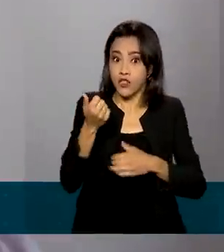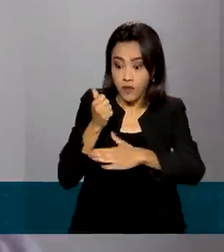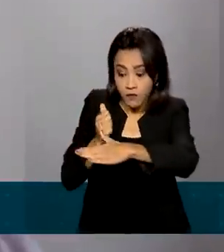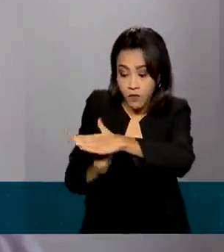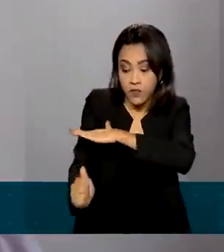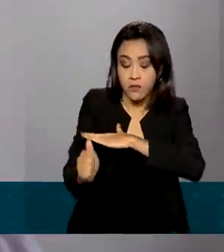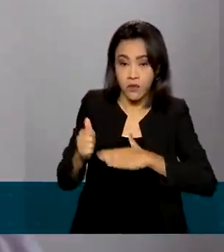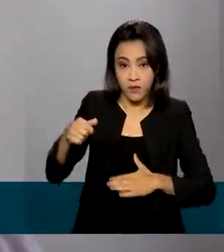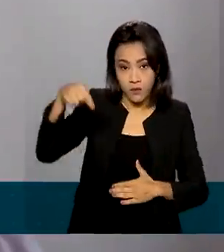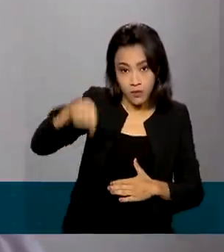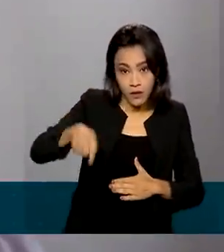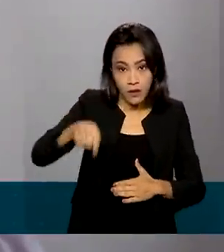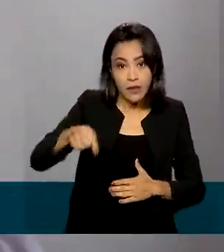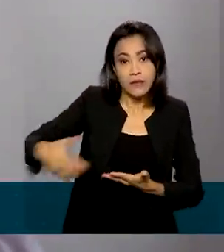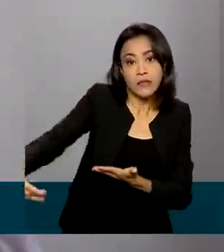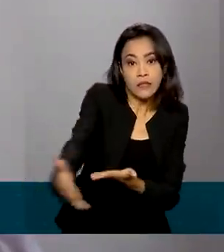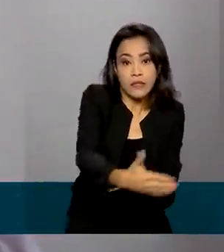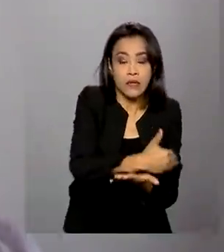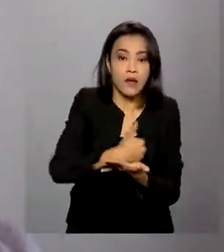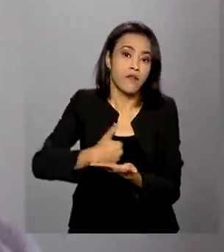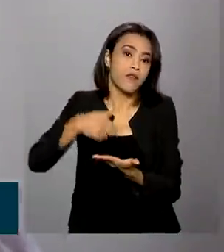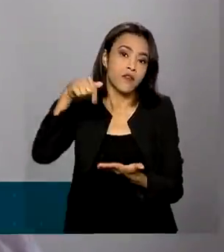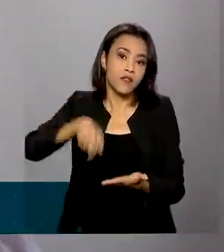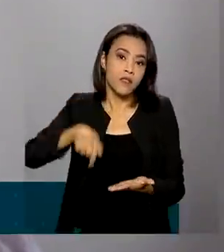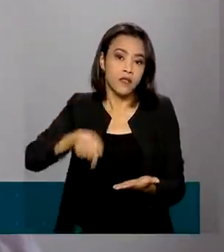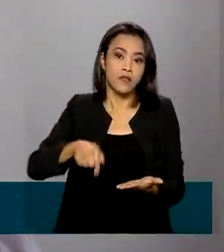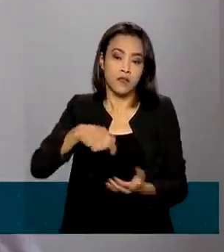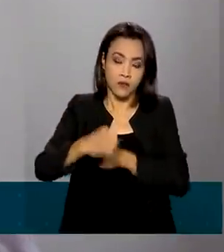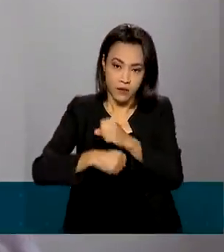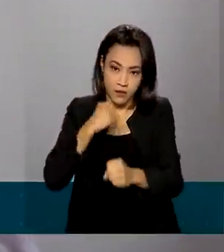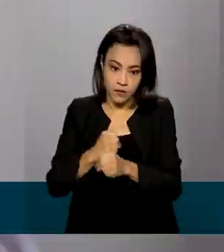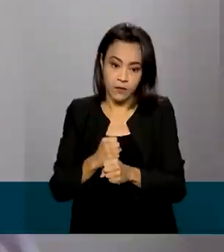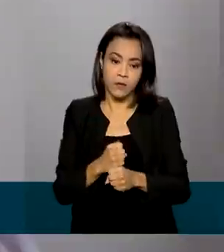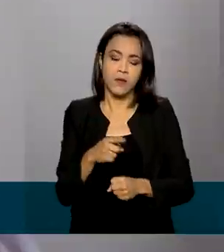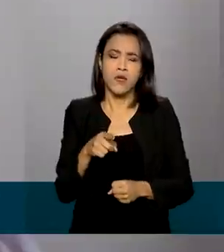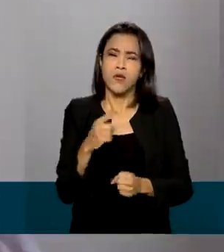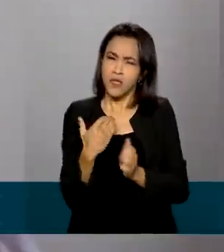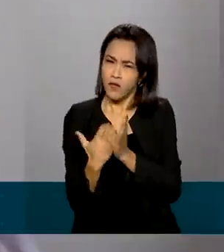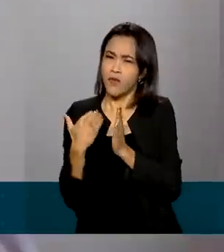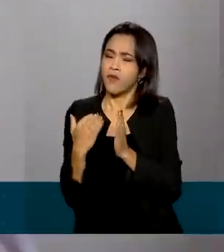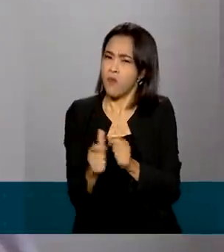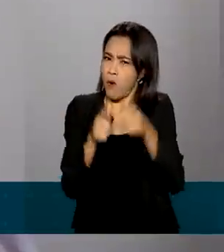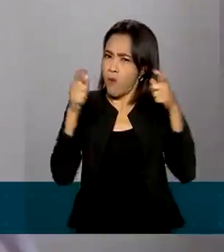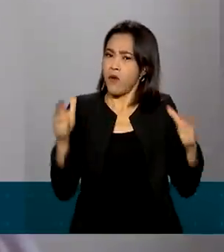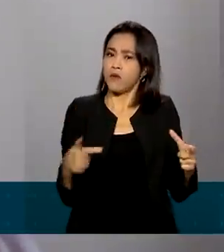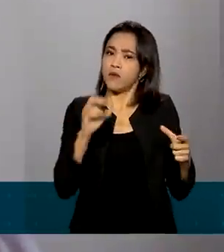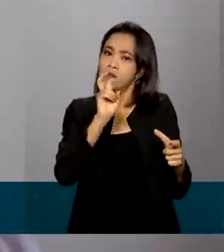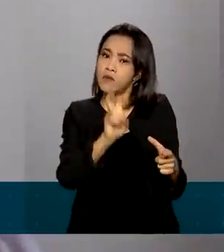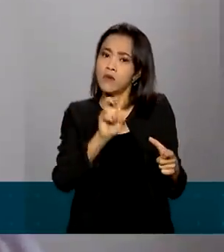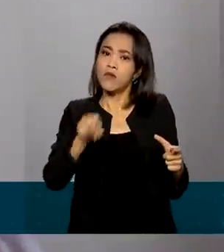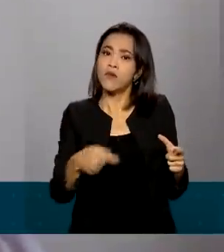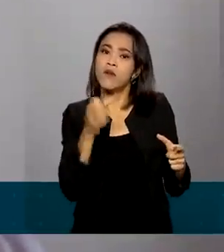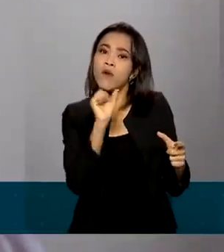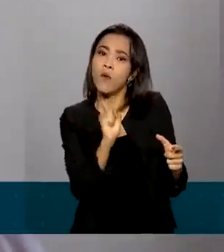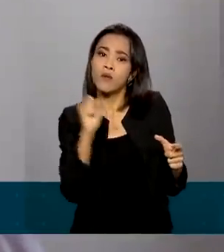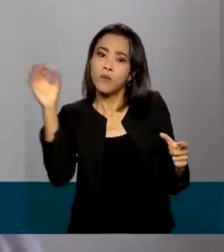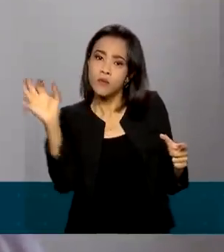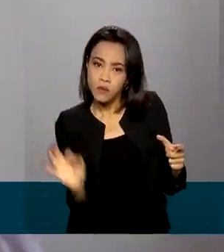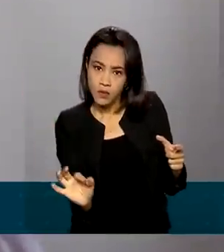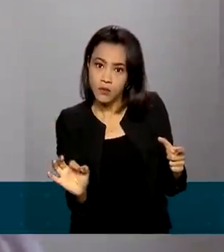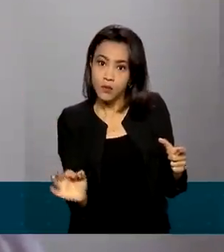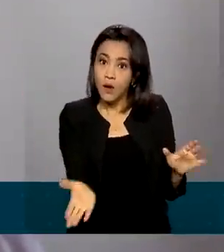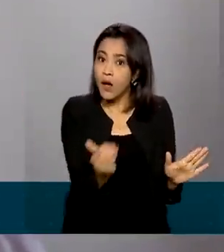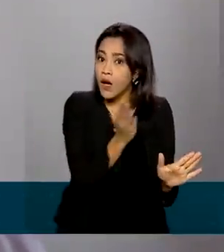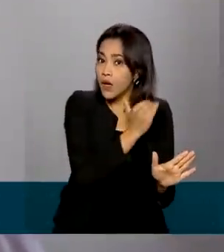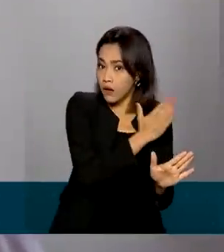aumentando a área plantada para 72,5 milhões de hectares, um aumento de 5,8% em relação à área